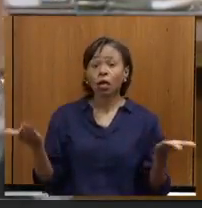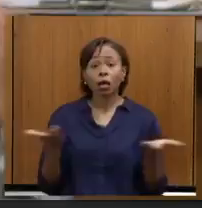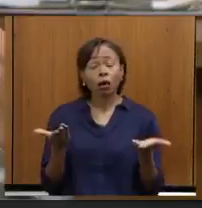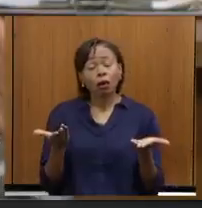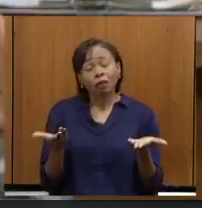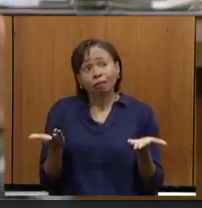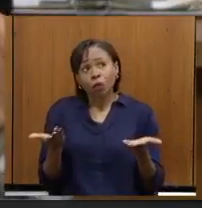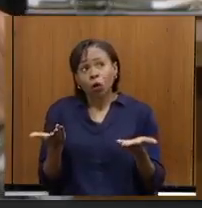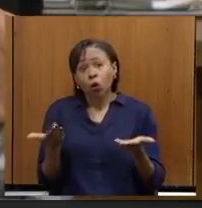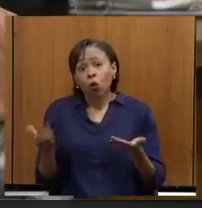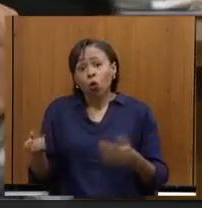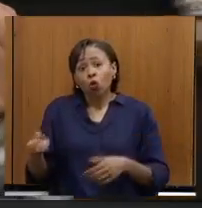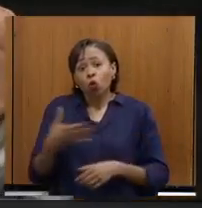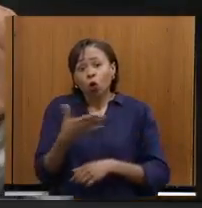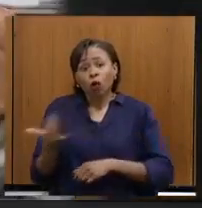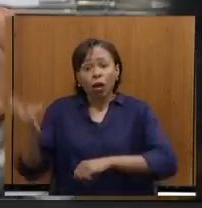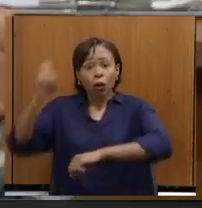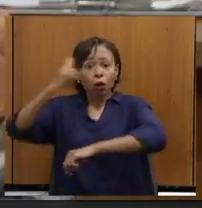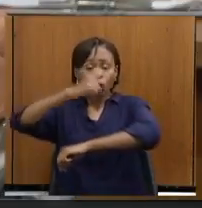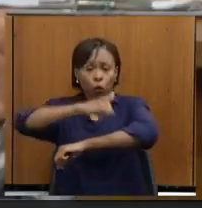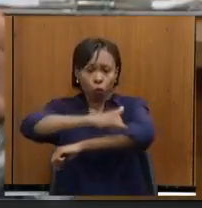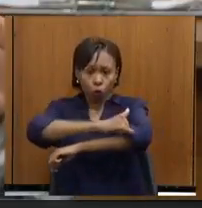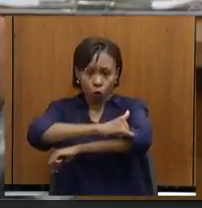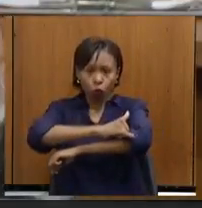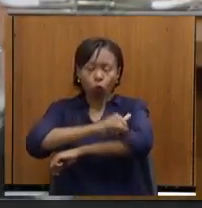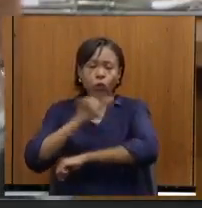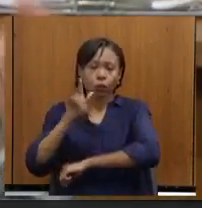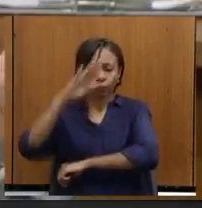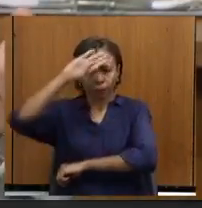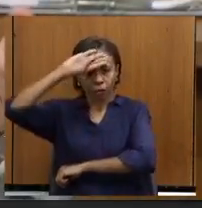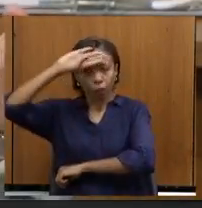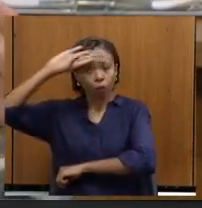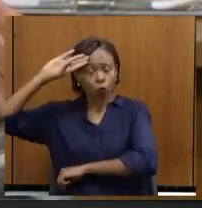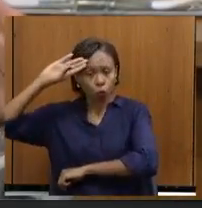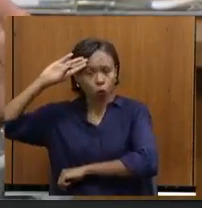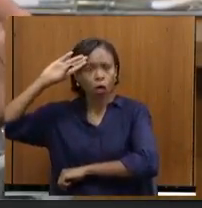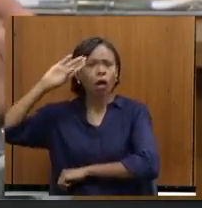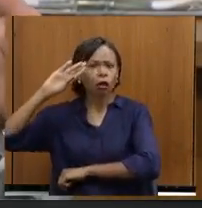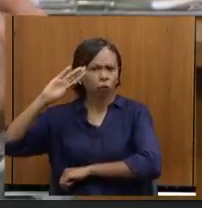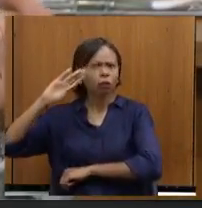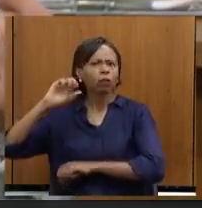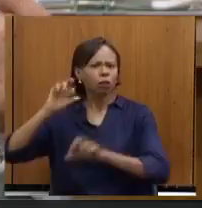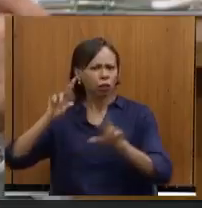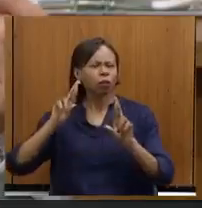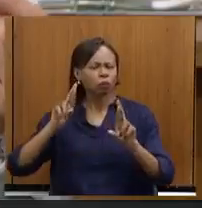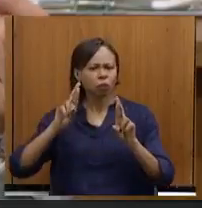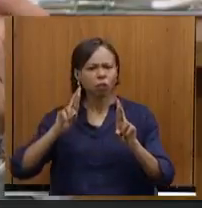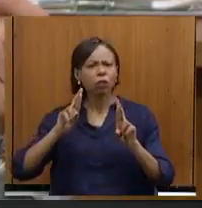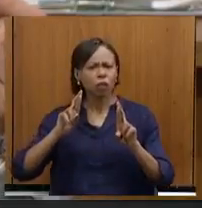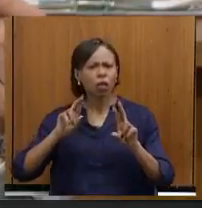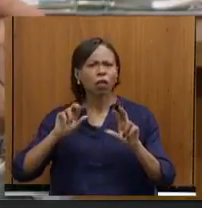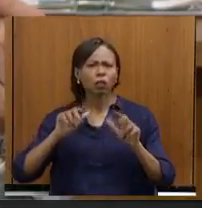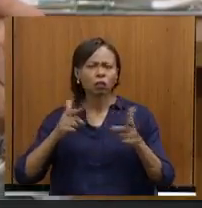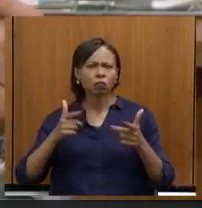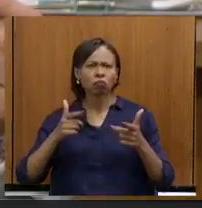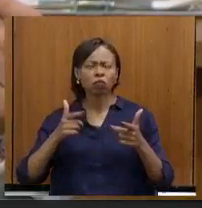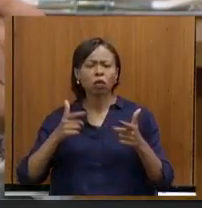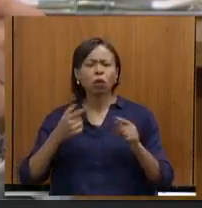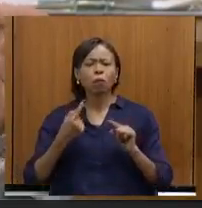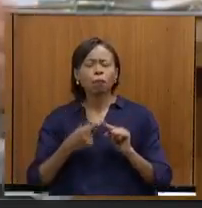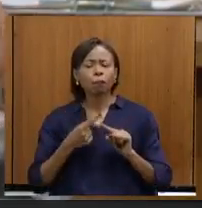bem diz, o novo aeroporto da Pampulha, eu acredito que ele vai cumprir muito essa função na medida em que ele